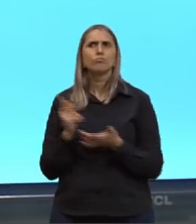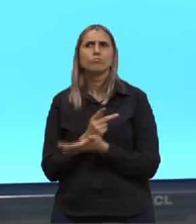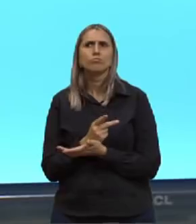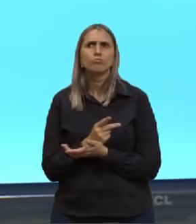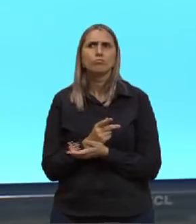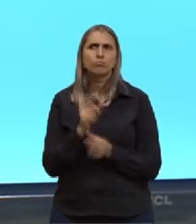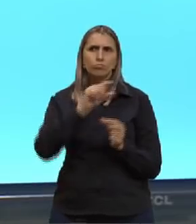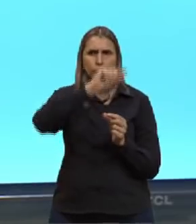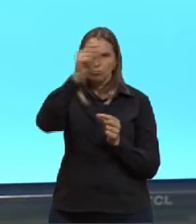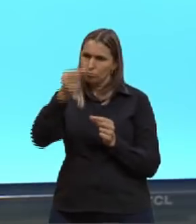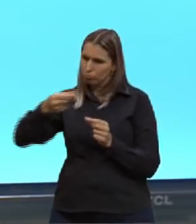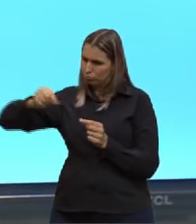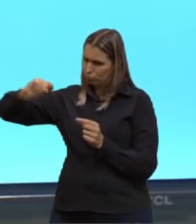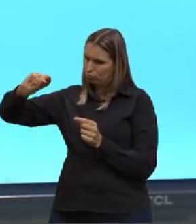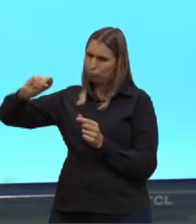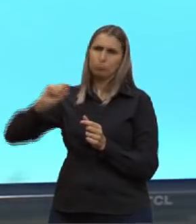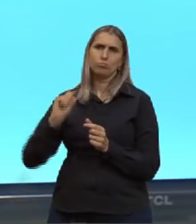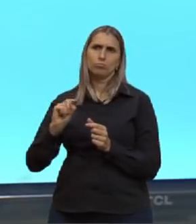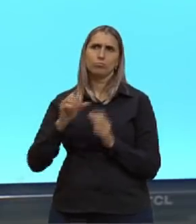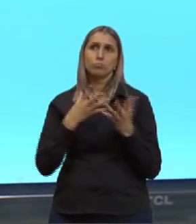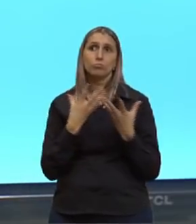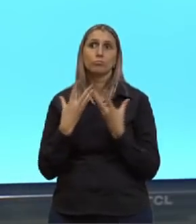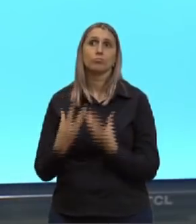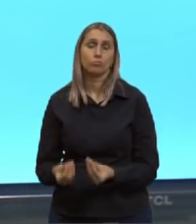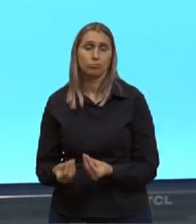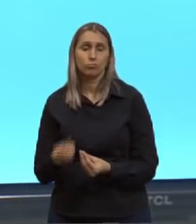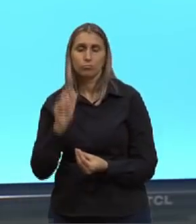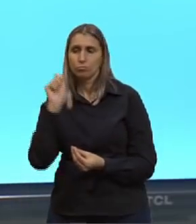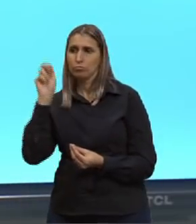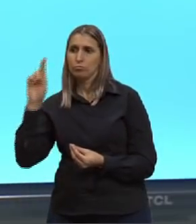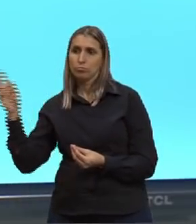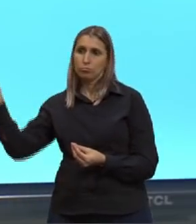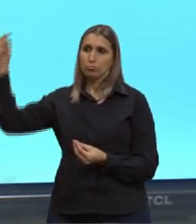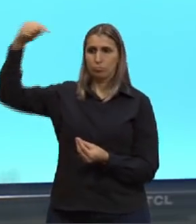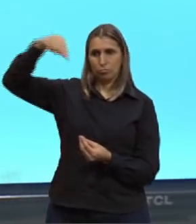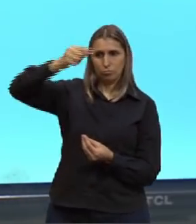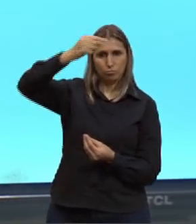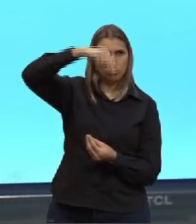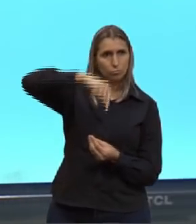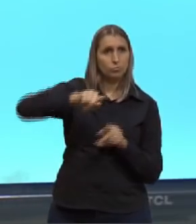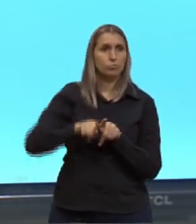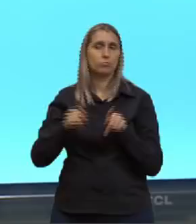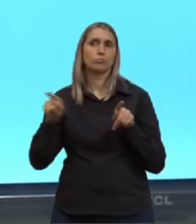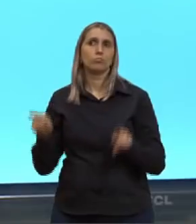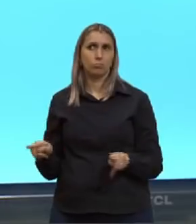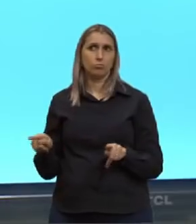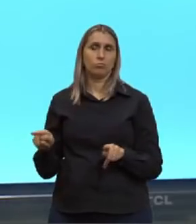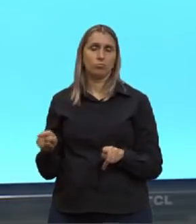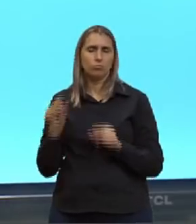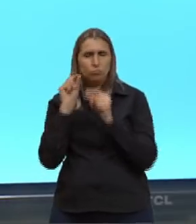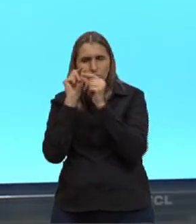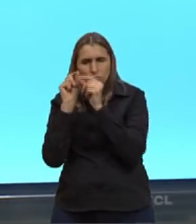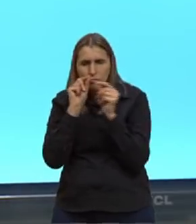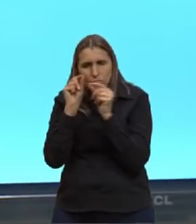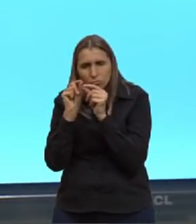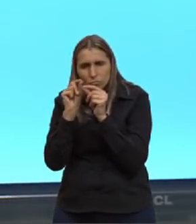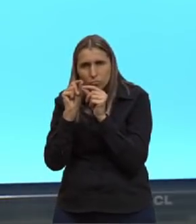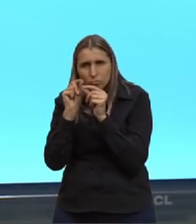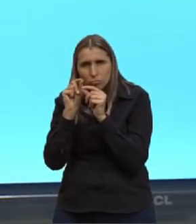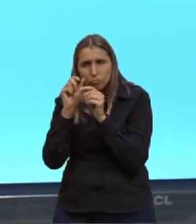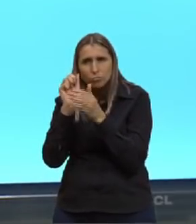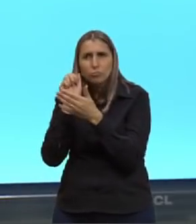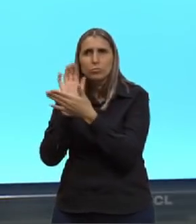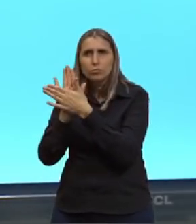parte desse gargalo? Ele permite que o ar passe, porém, os micro-organismos, eles ficam